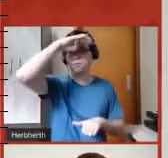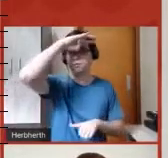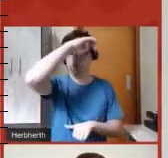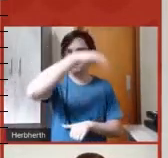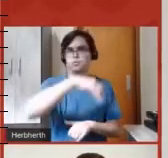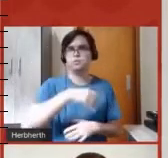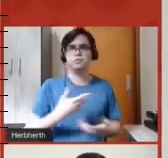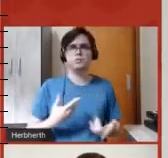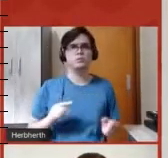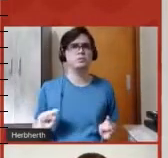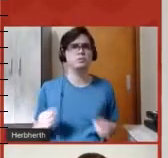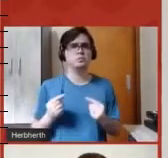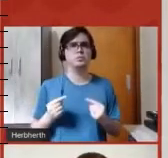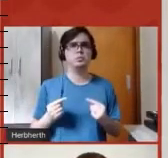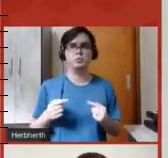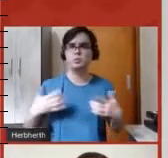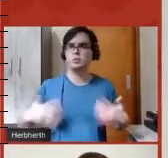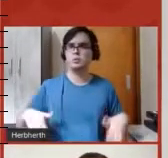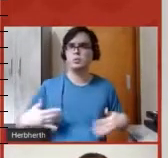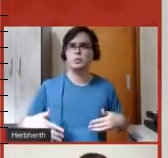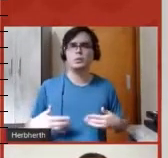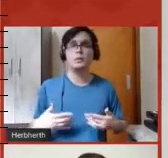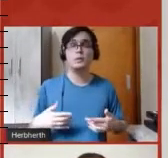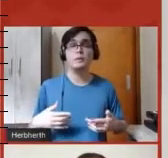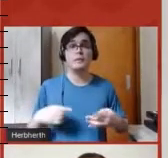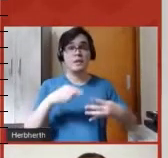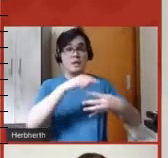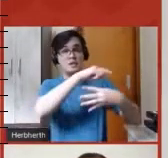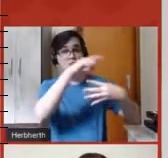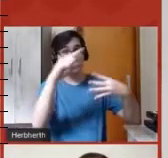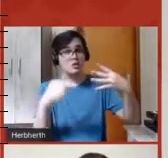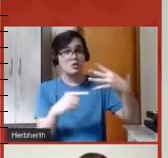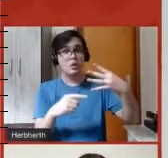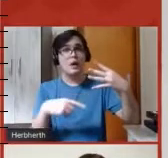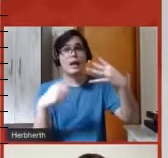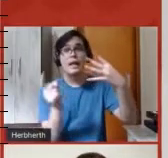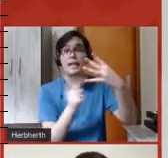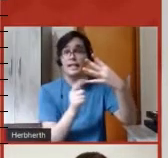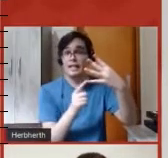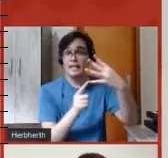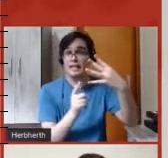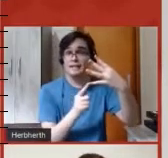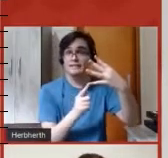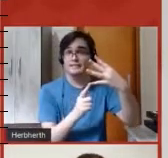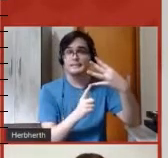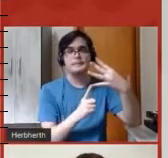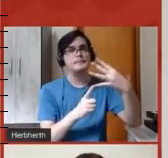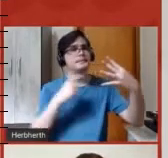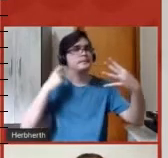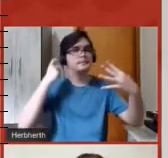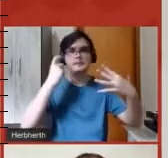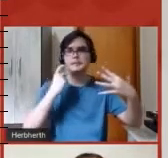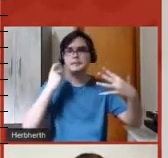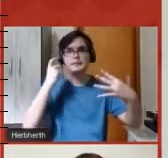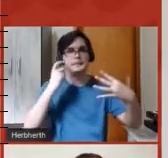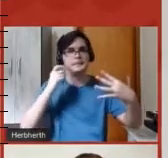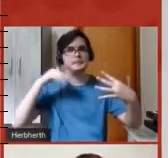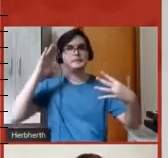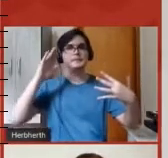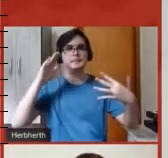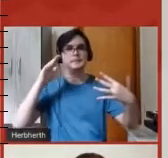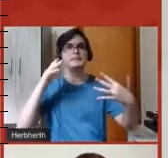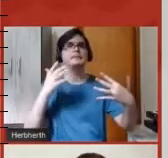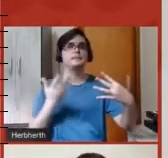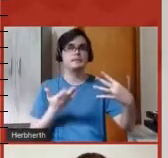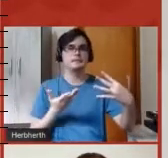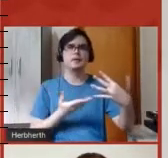Dessas dificuldades todas, talvez essa fosse a que mais tenha me tirado sono, né, como conduzir um